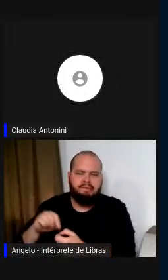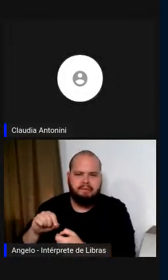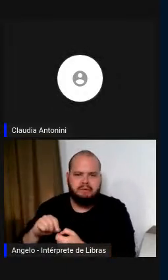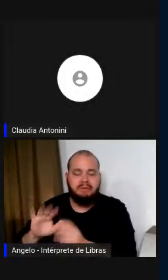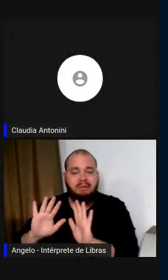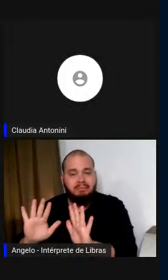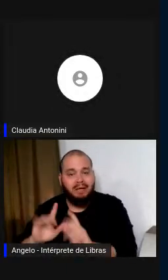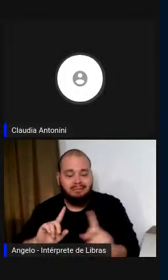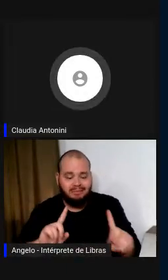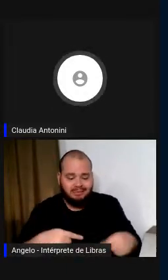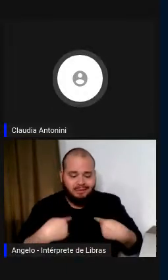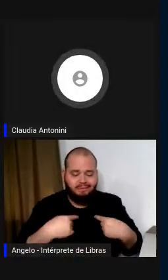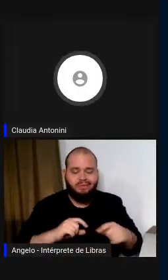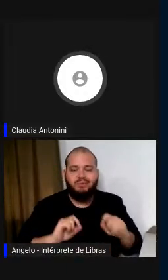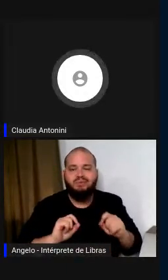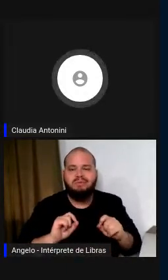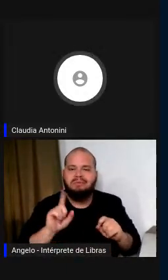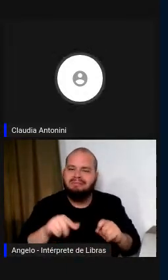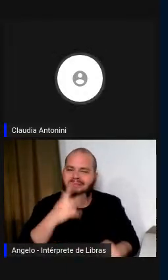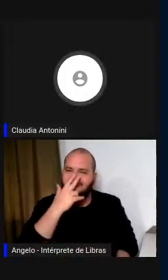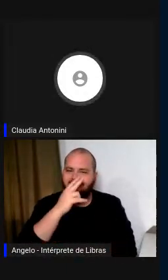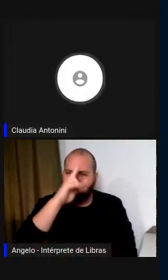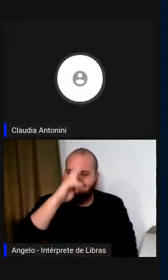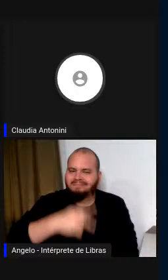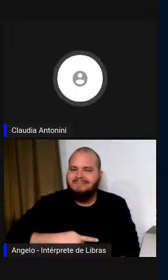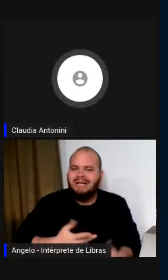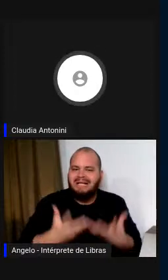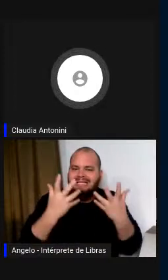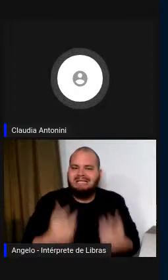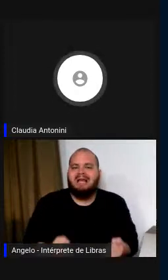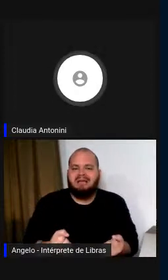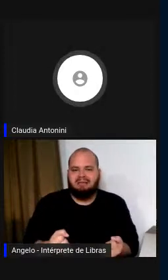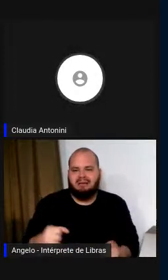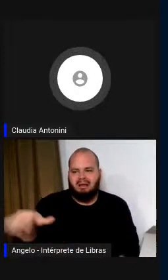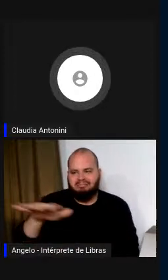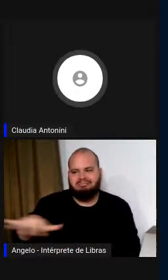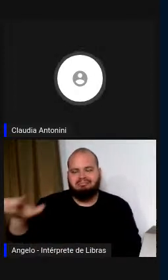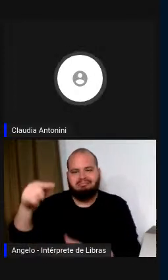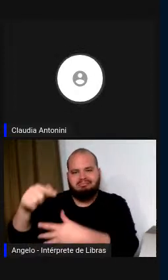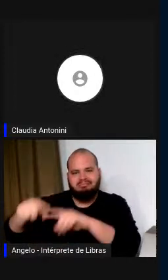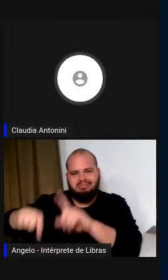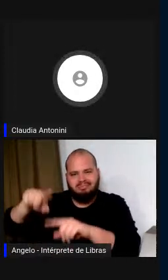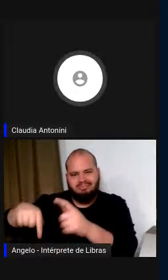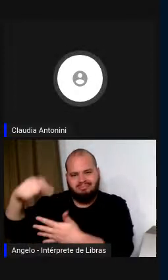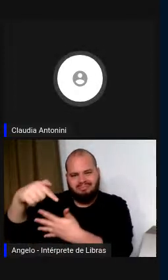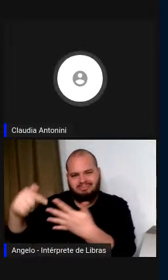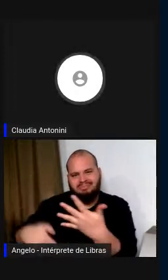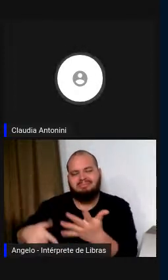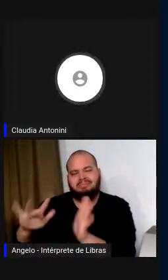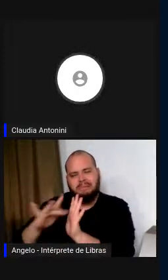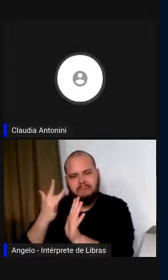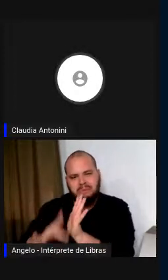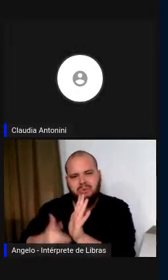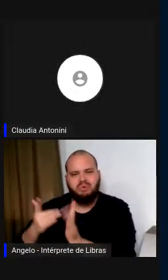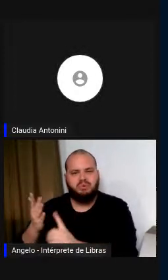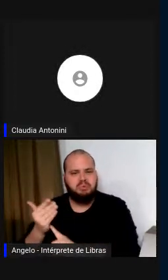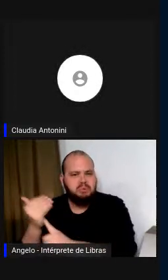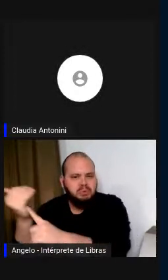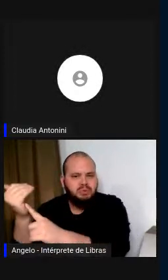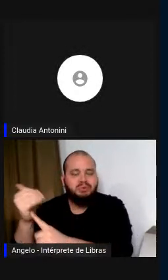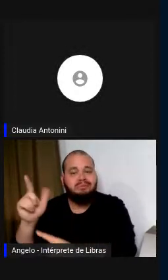de aceitar essas novas tecnologias como parte da nossa nova realidade.